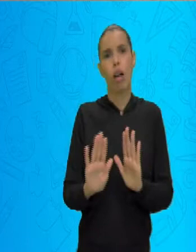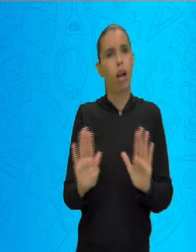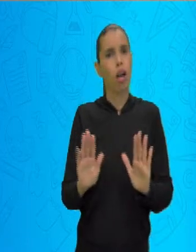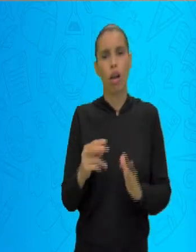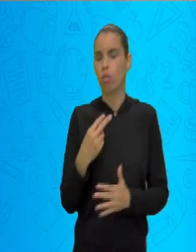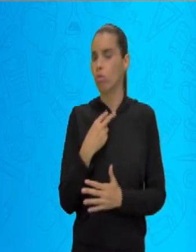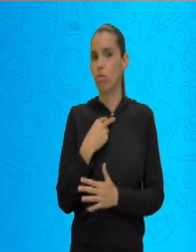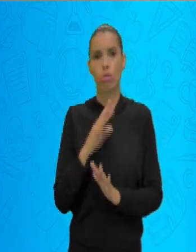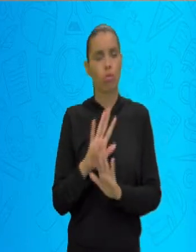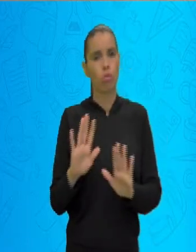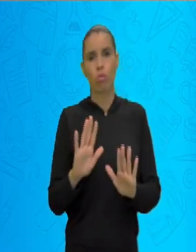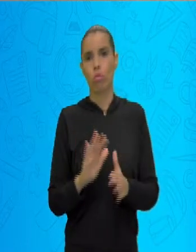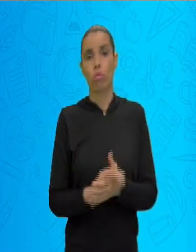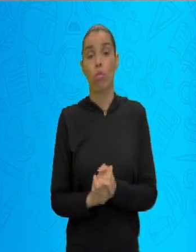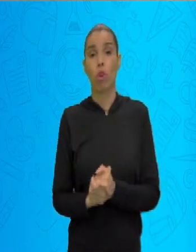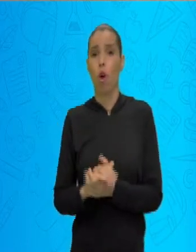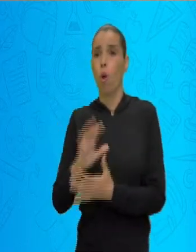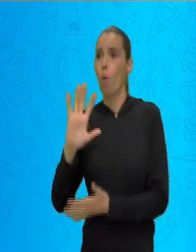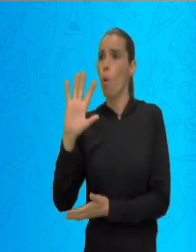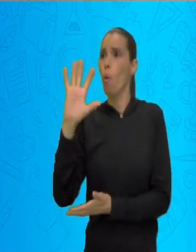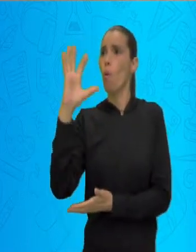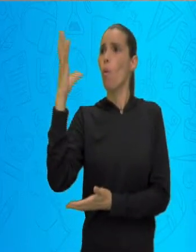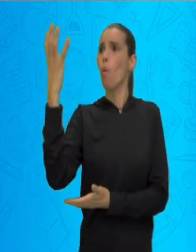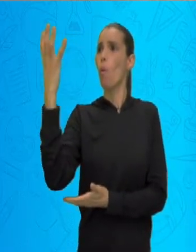Até o clima nós já vimos.